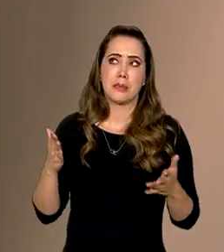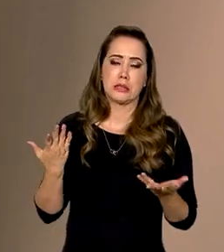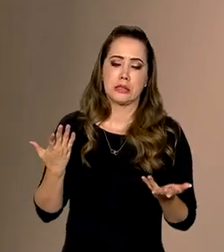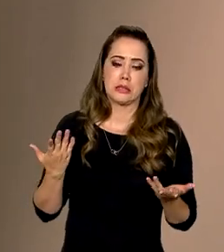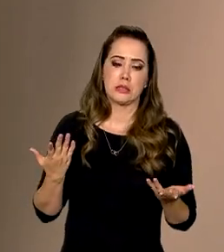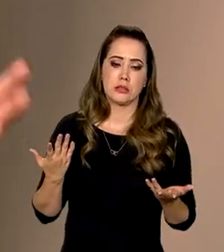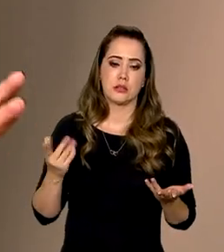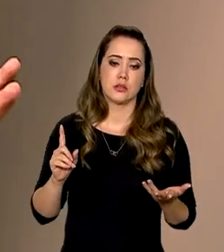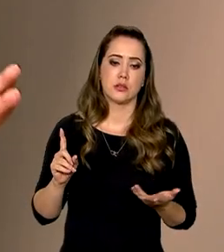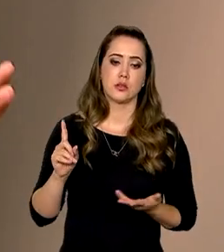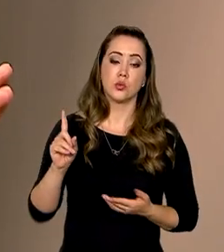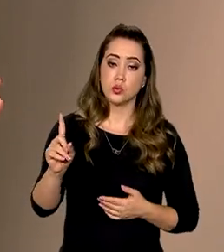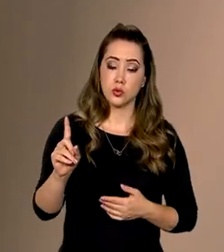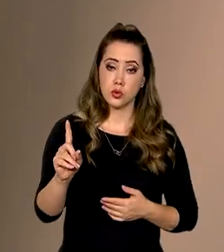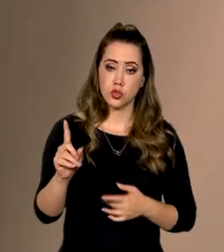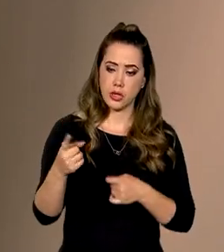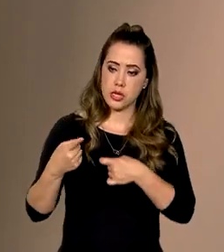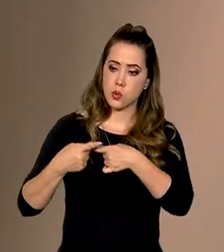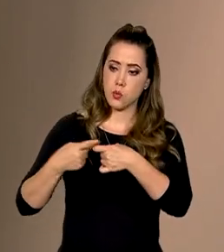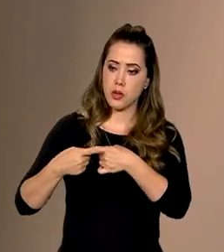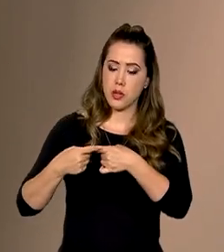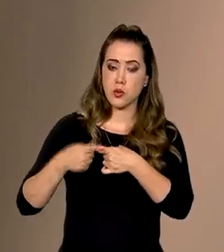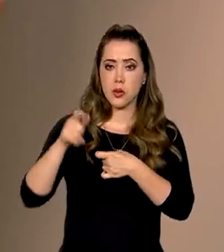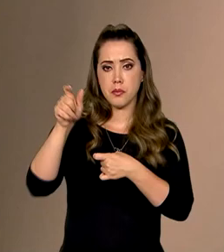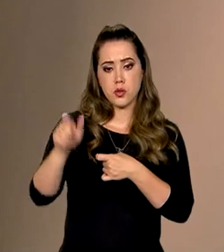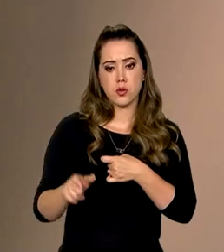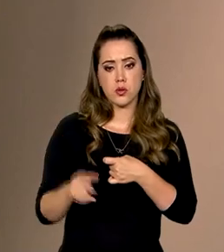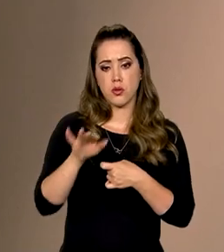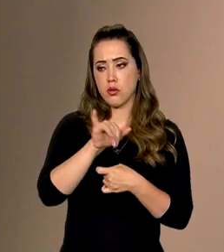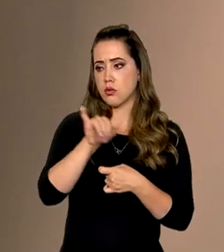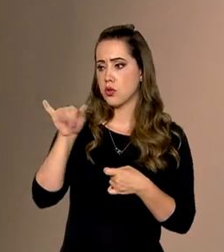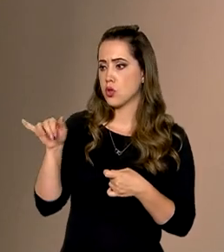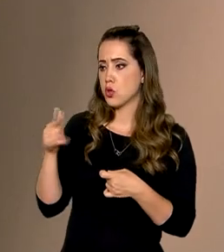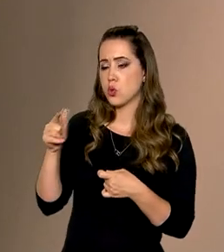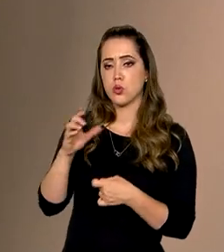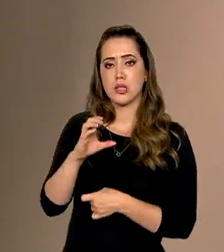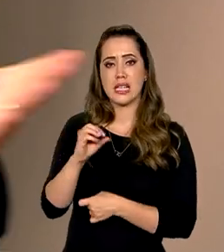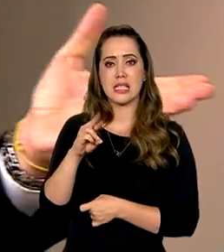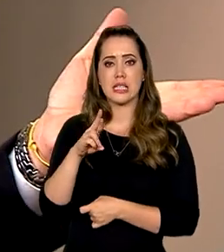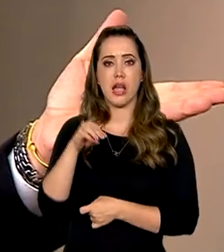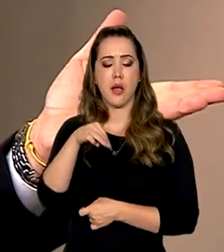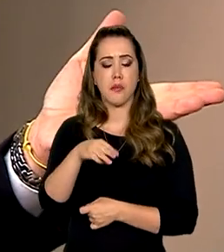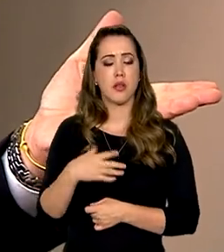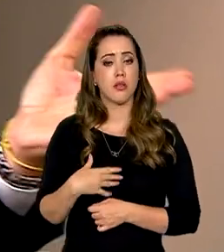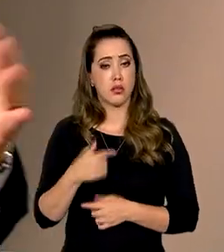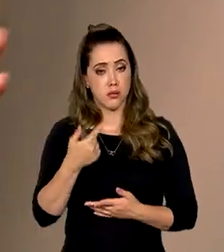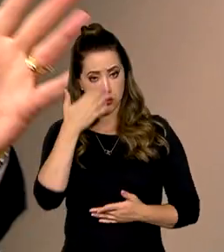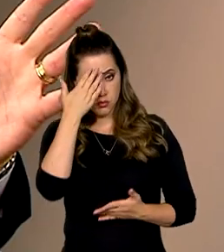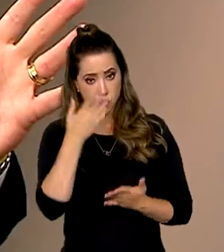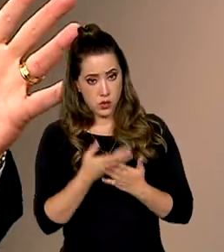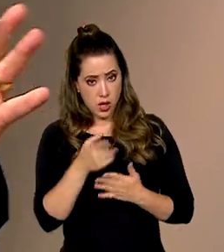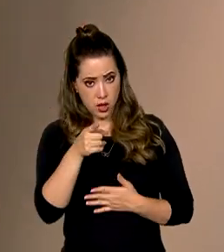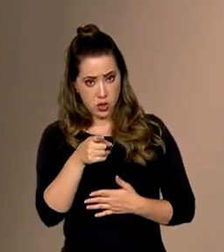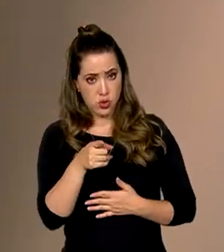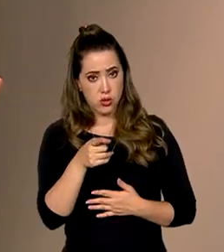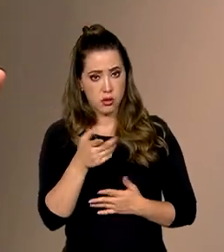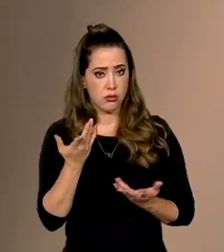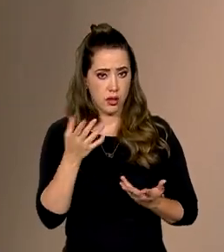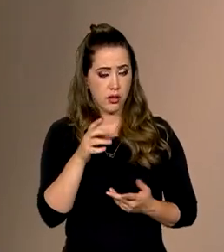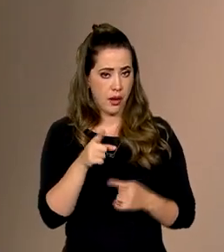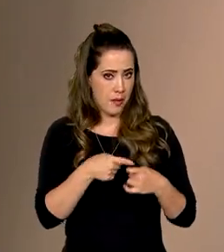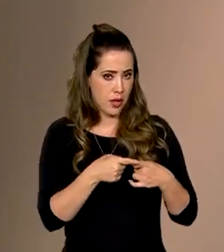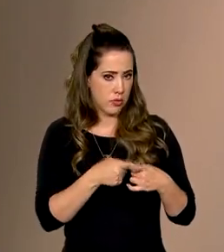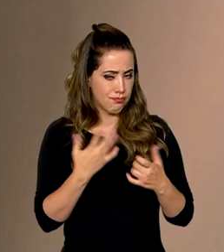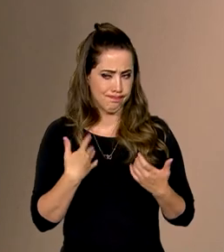num consultório de um médico e esse médico, ao lhe atender, não tivesse CRM. Você ia, seguramente, você não ia